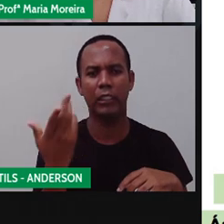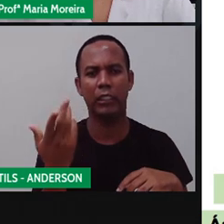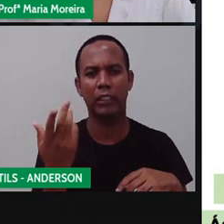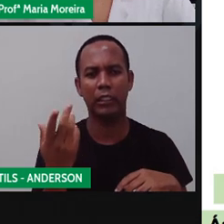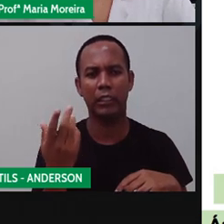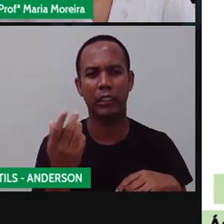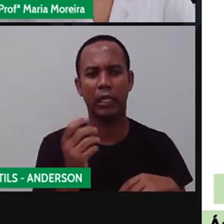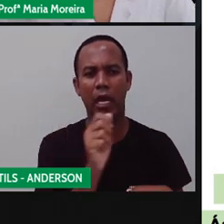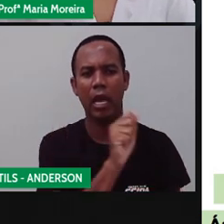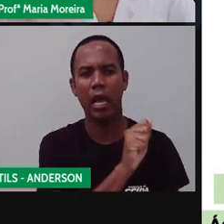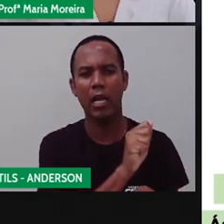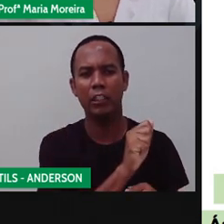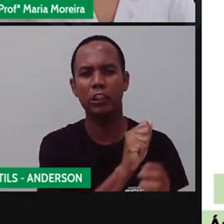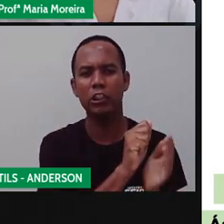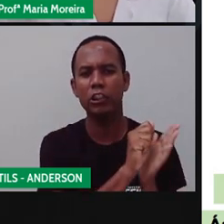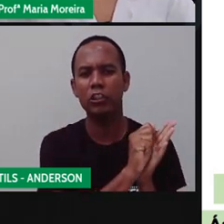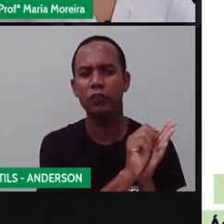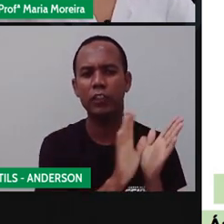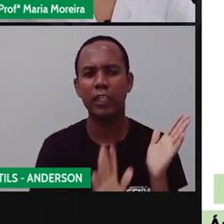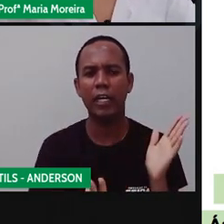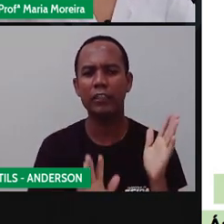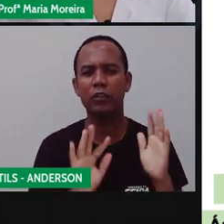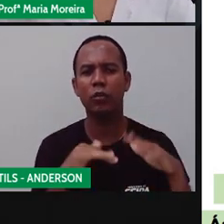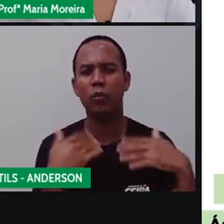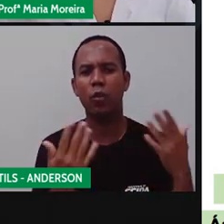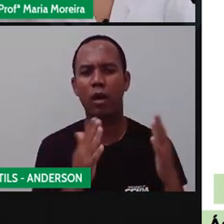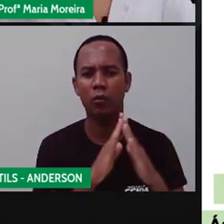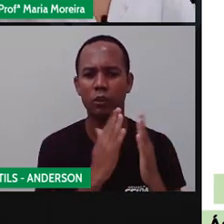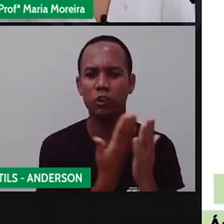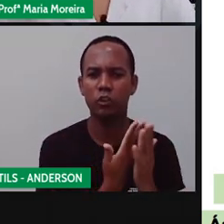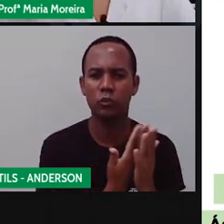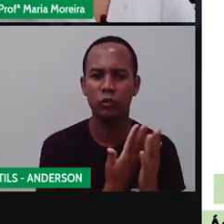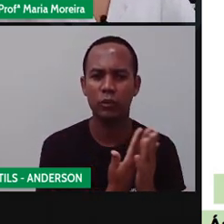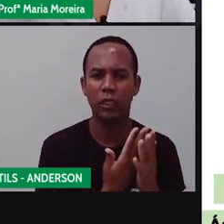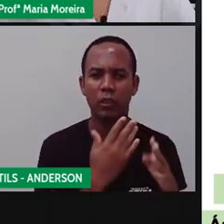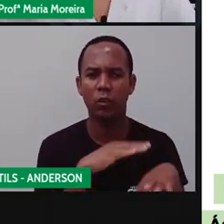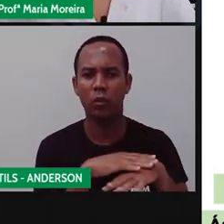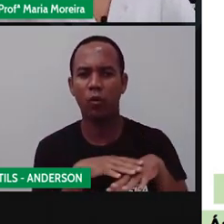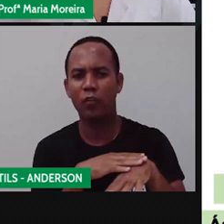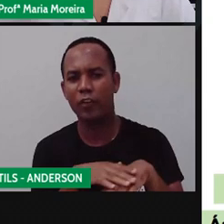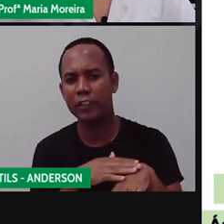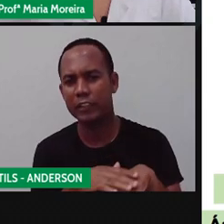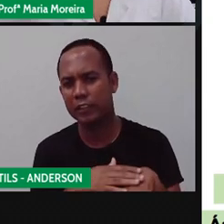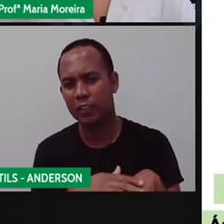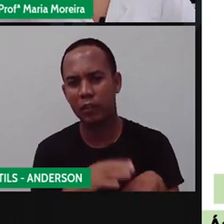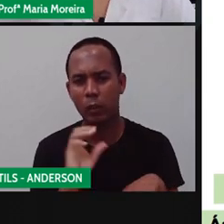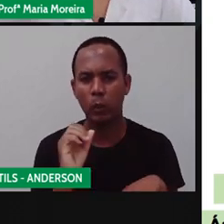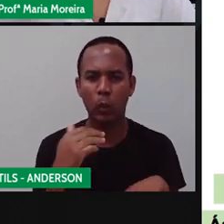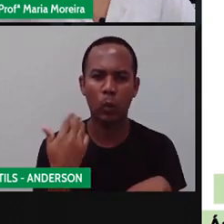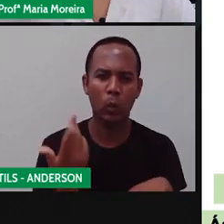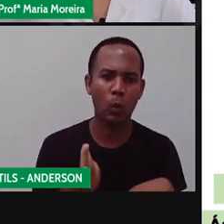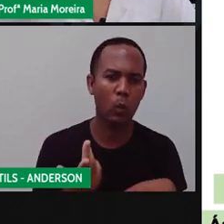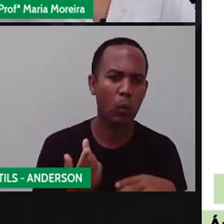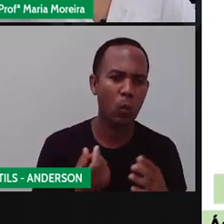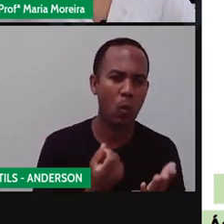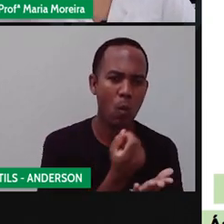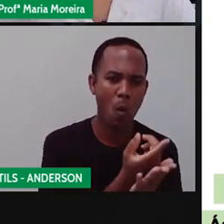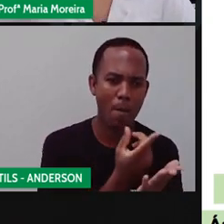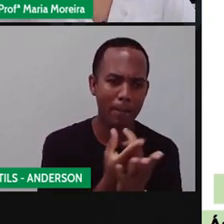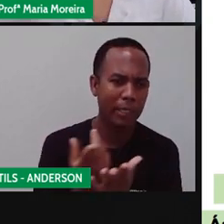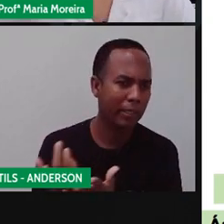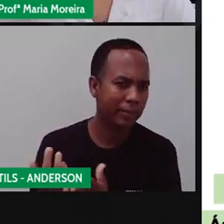atividade? Elas estão estudando, conversando, fazendo compras?